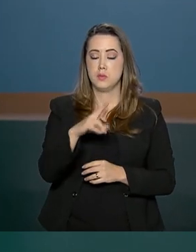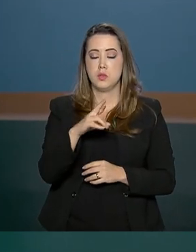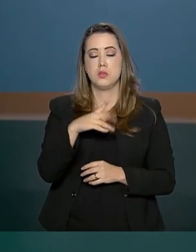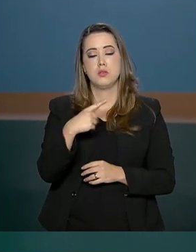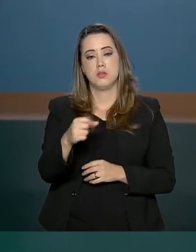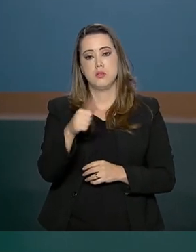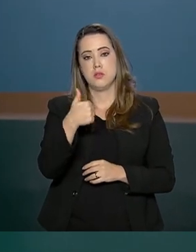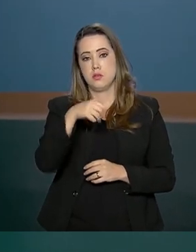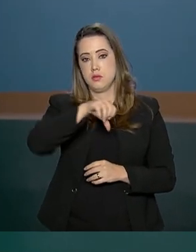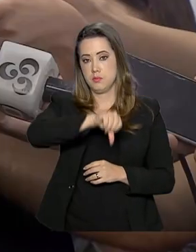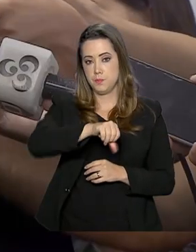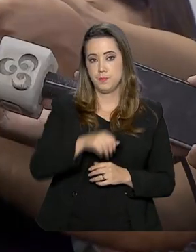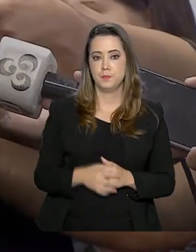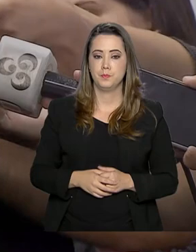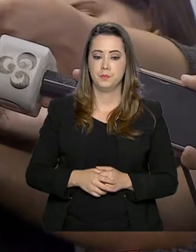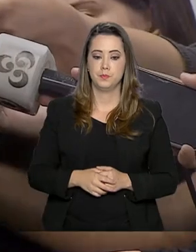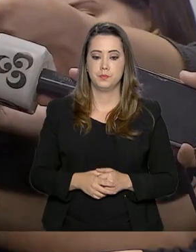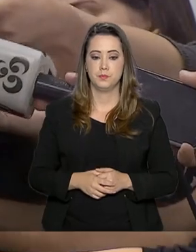no dia 19.